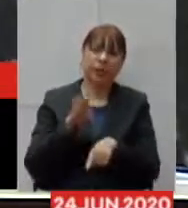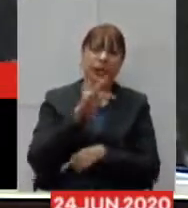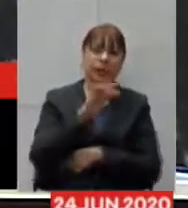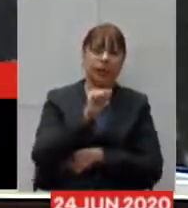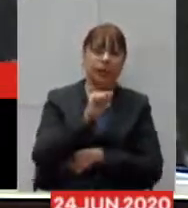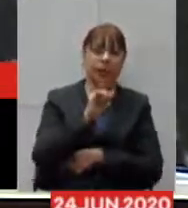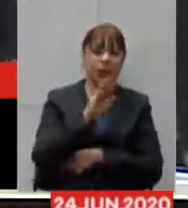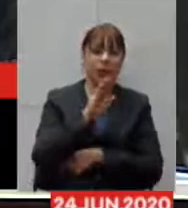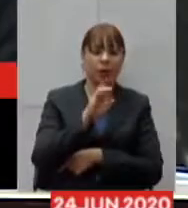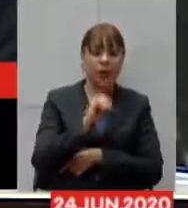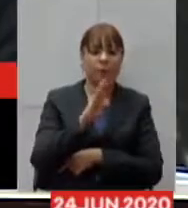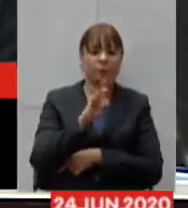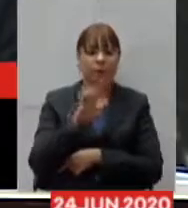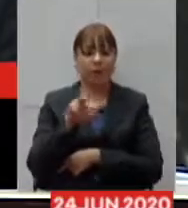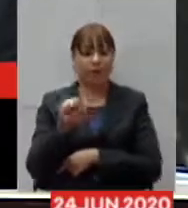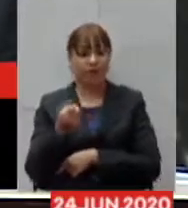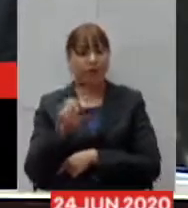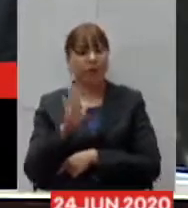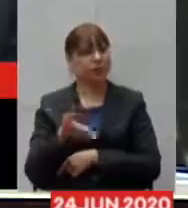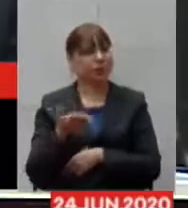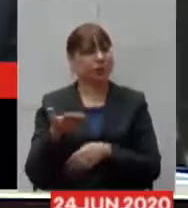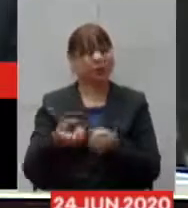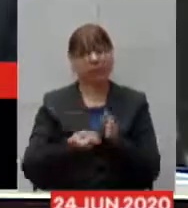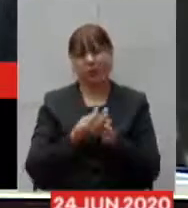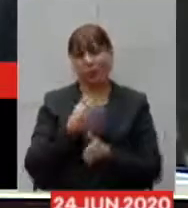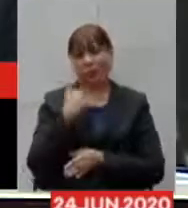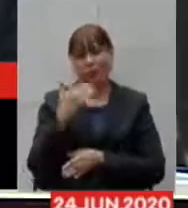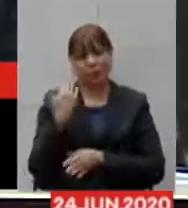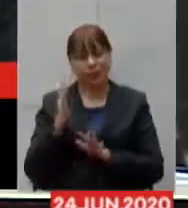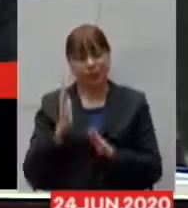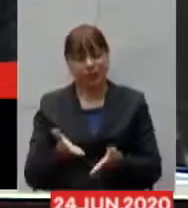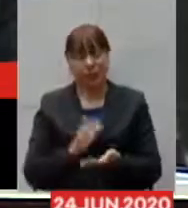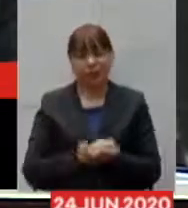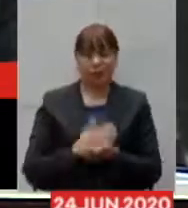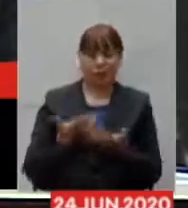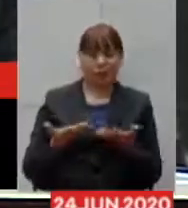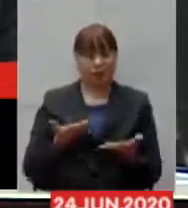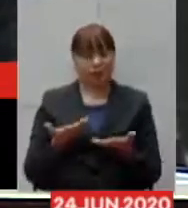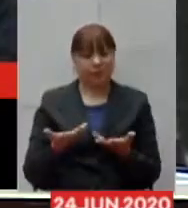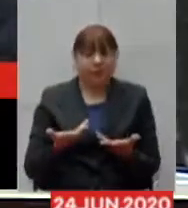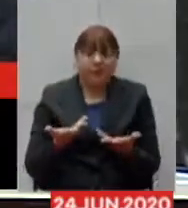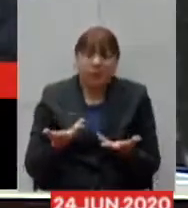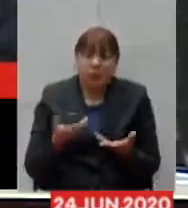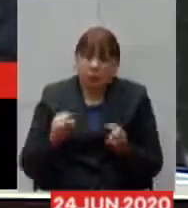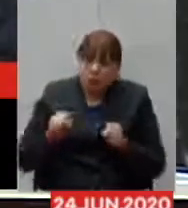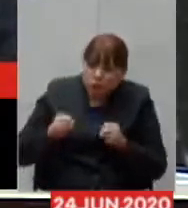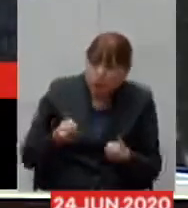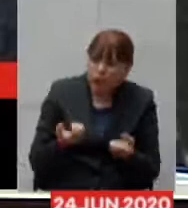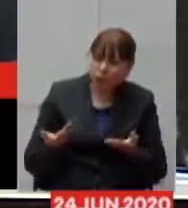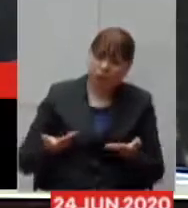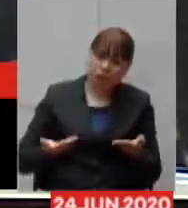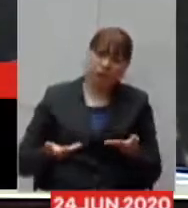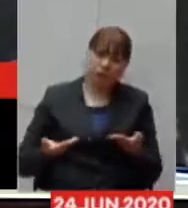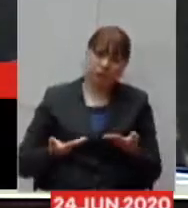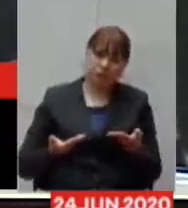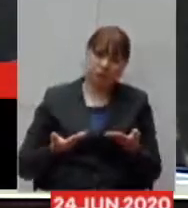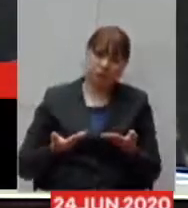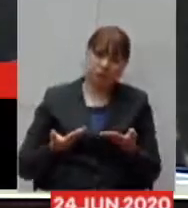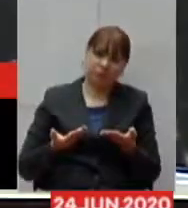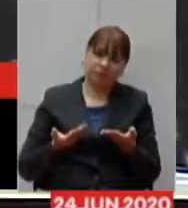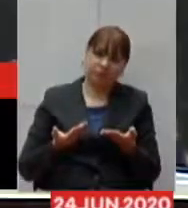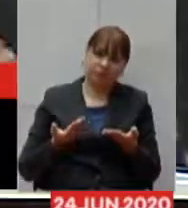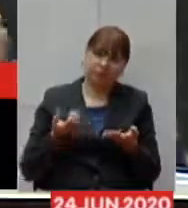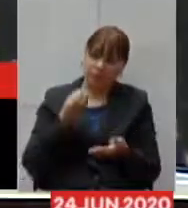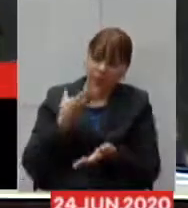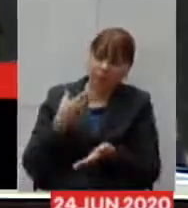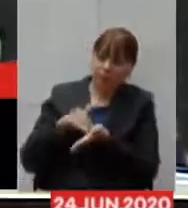já óbitos então é isso eu acho que esse esforço final agora é bom que o secretário